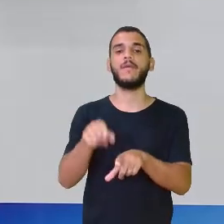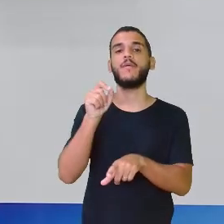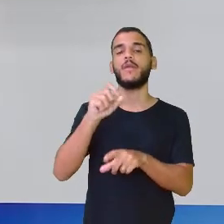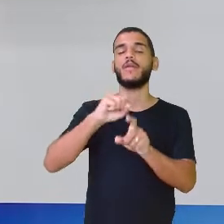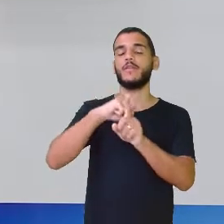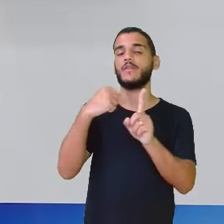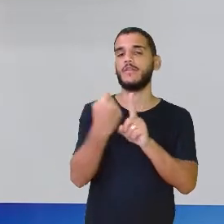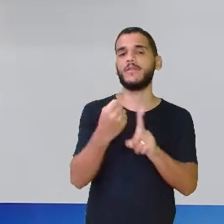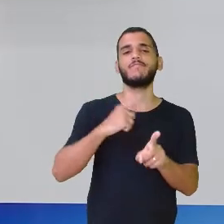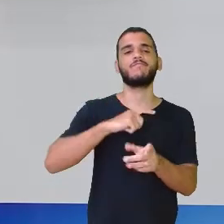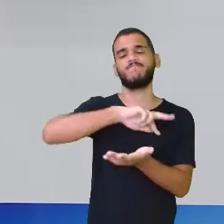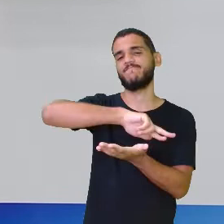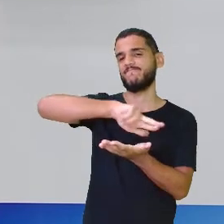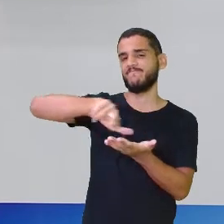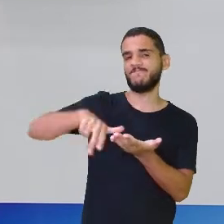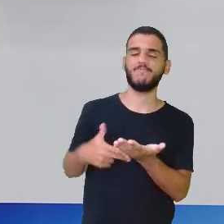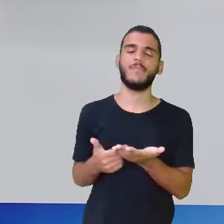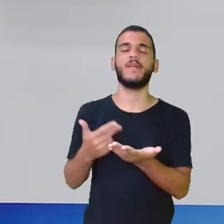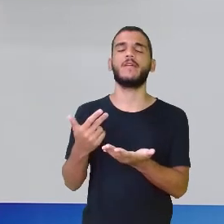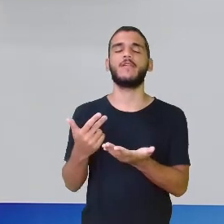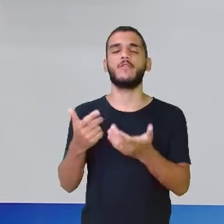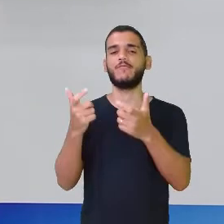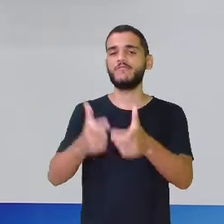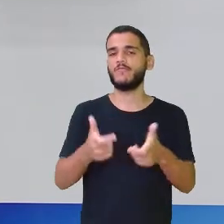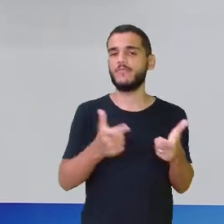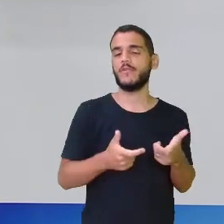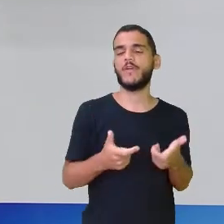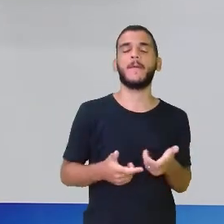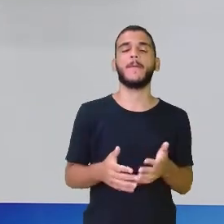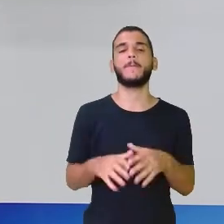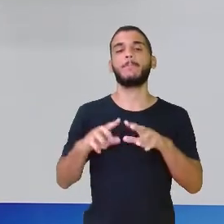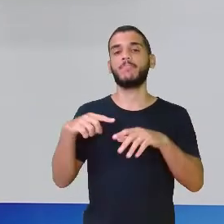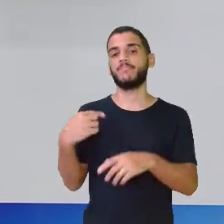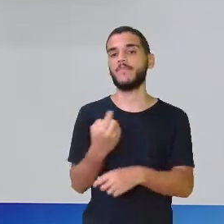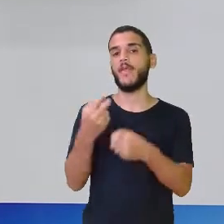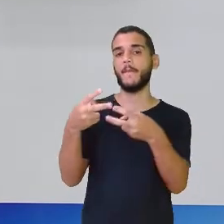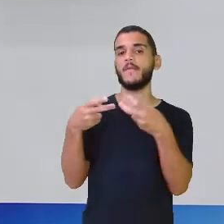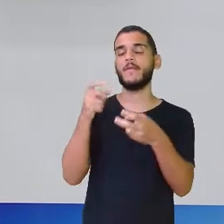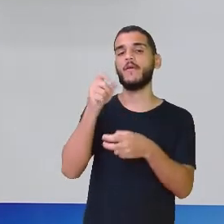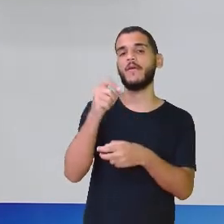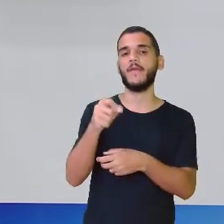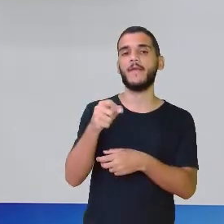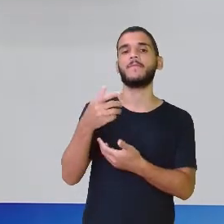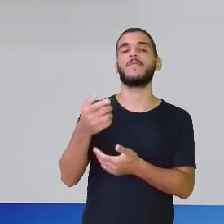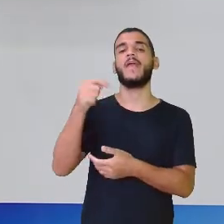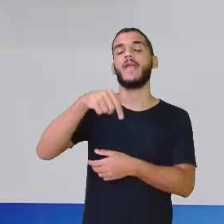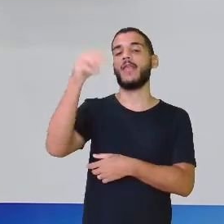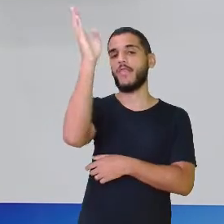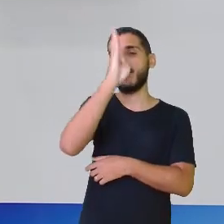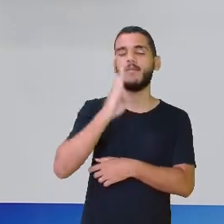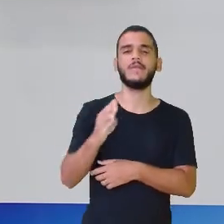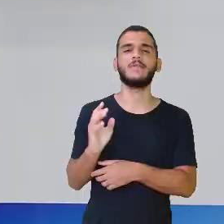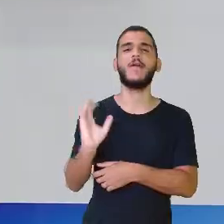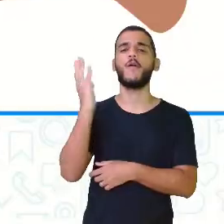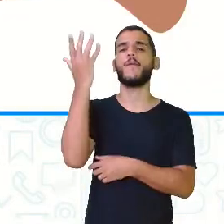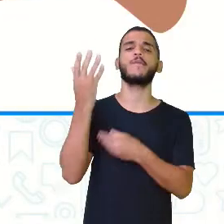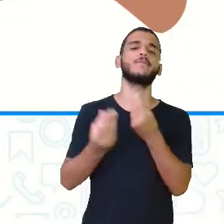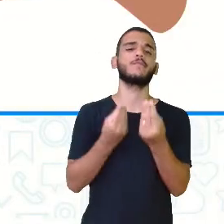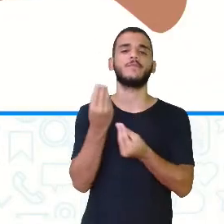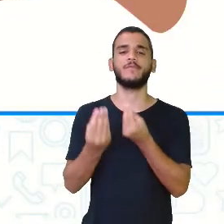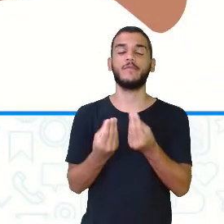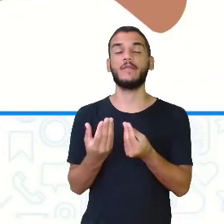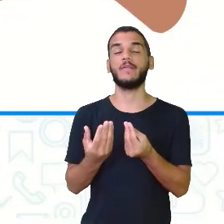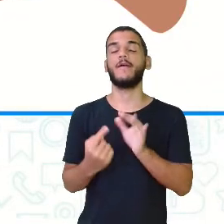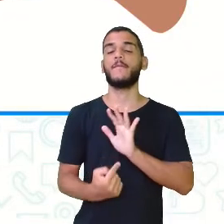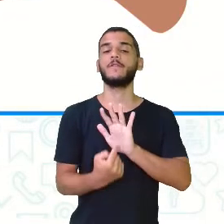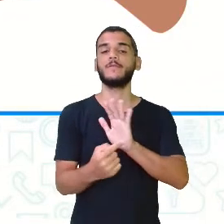variadas circunstâncias, que é o que a gente vai ver aqui. E a gente vai ver a do Brasil, como é que foi que aconteceu, tá certo? Por isso que eu